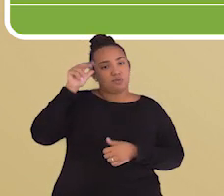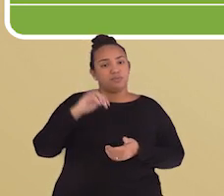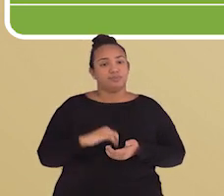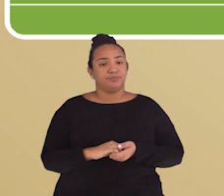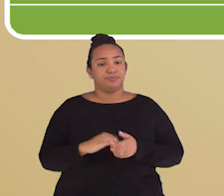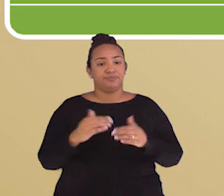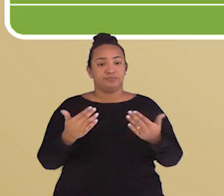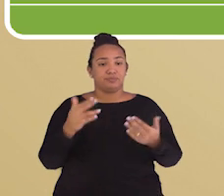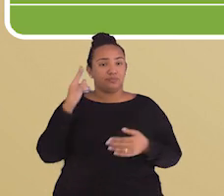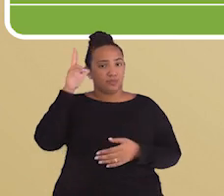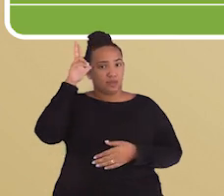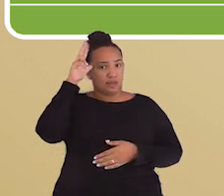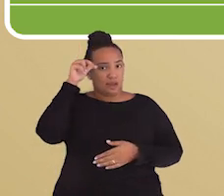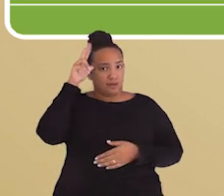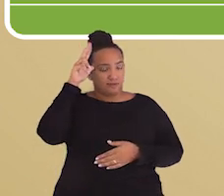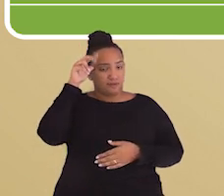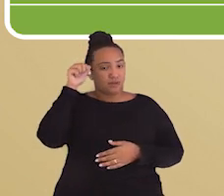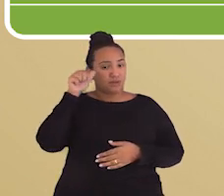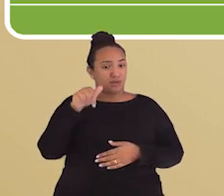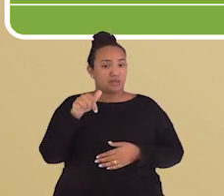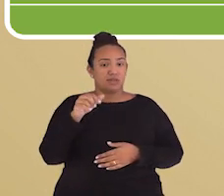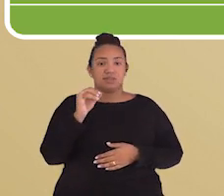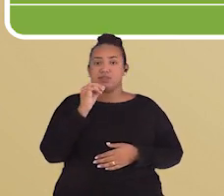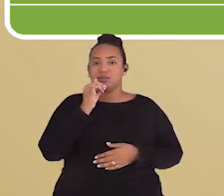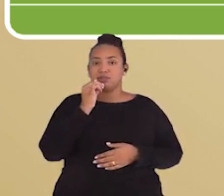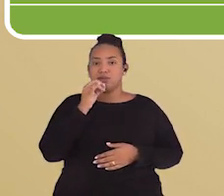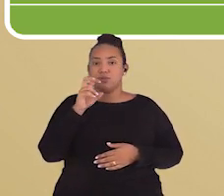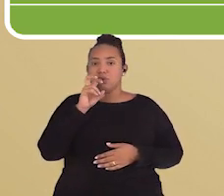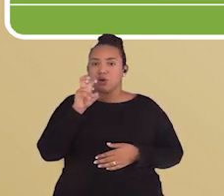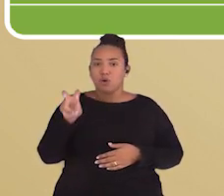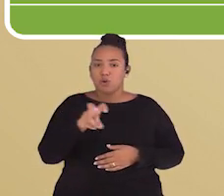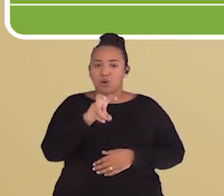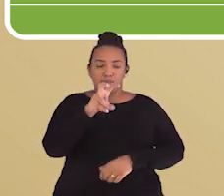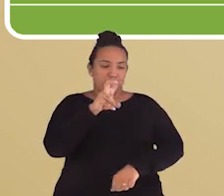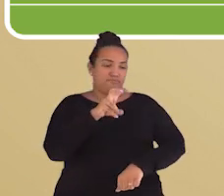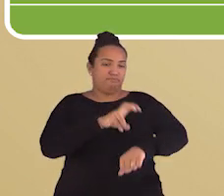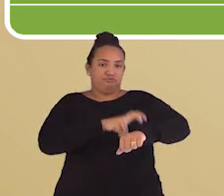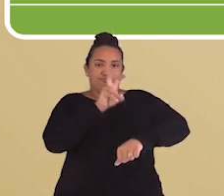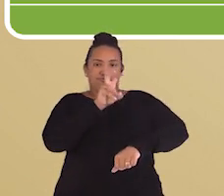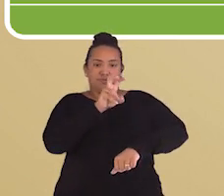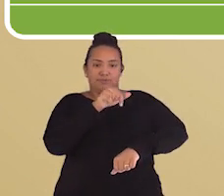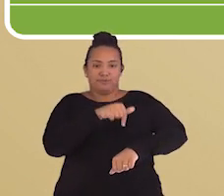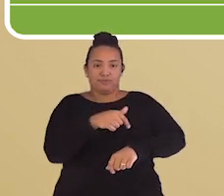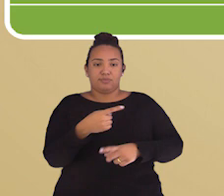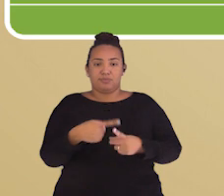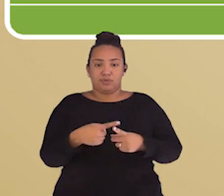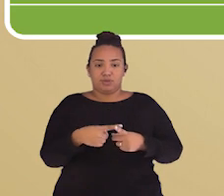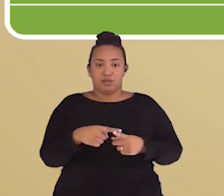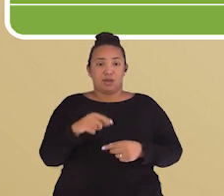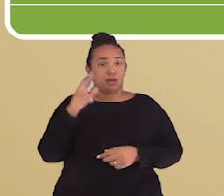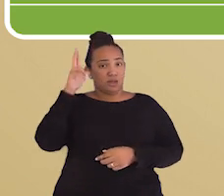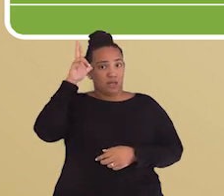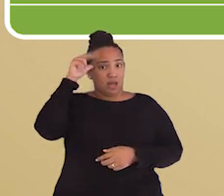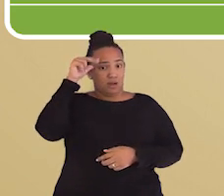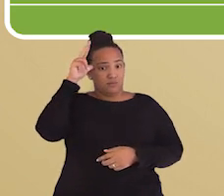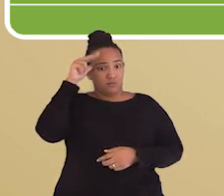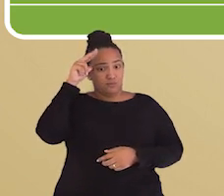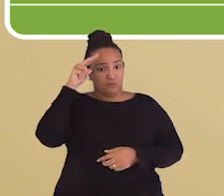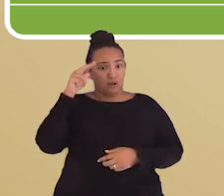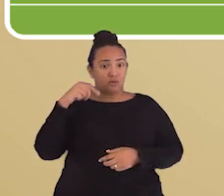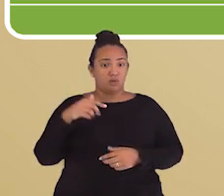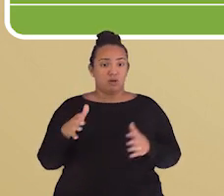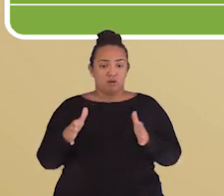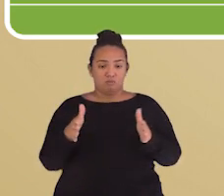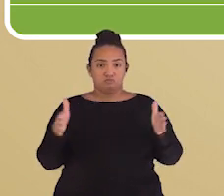O cavalo vai receber uma pequena dose do veneno da cobra, que é um animal de grande porte